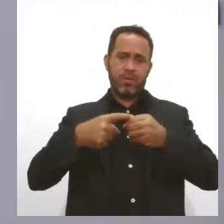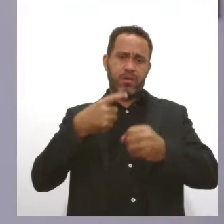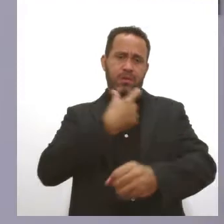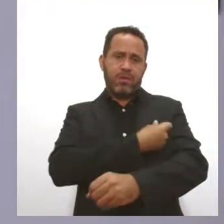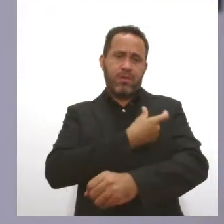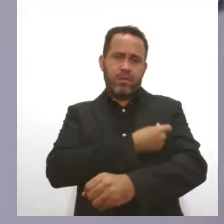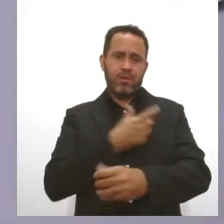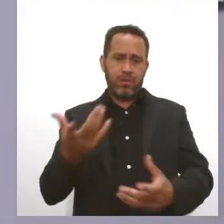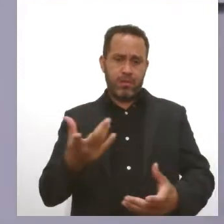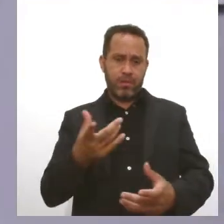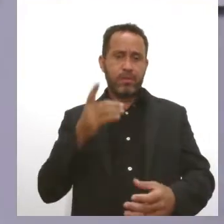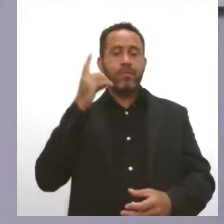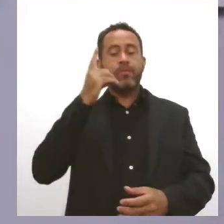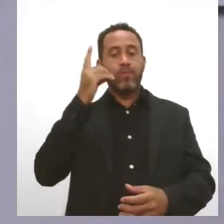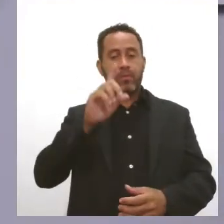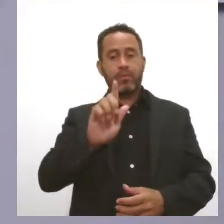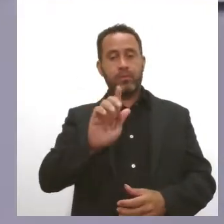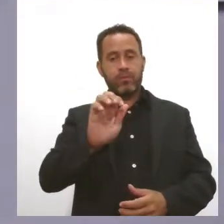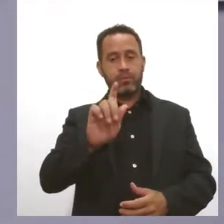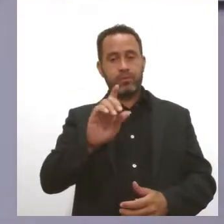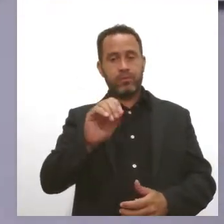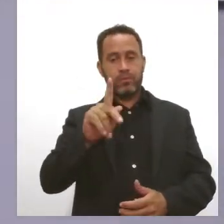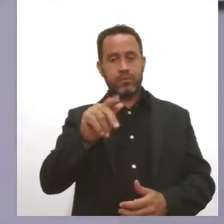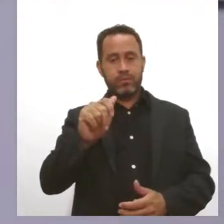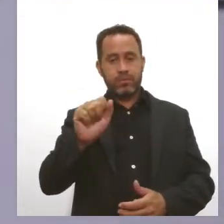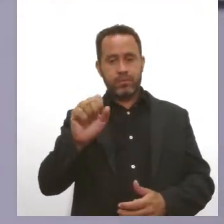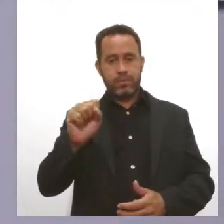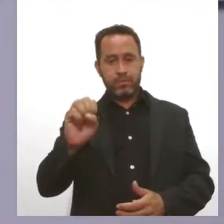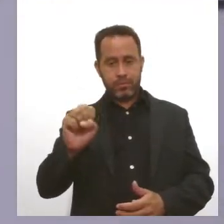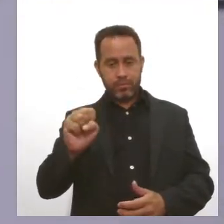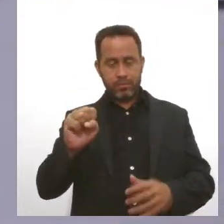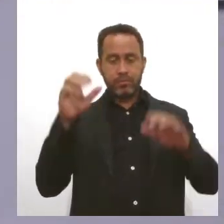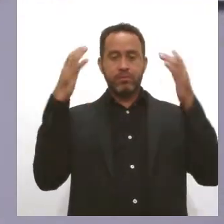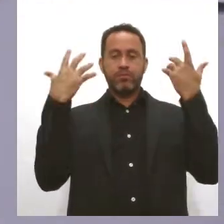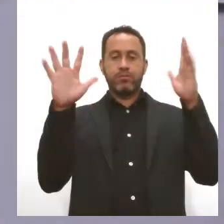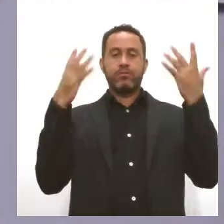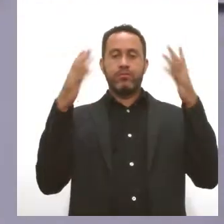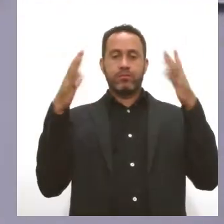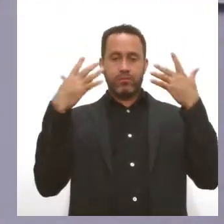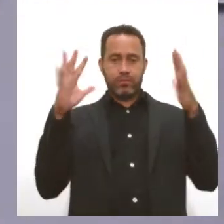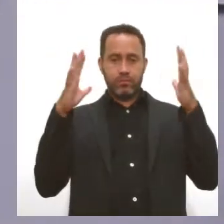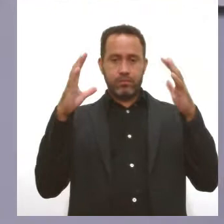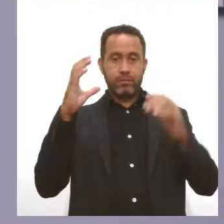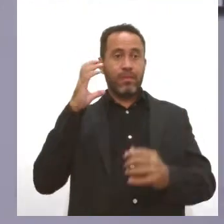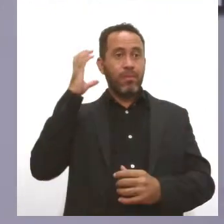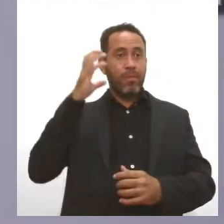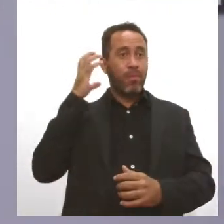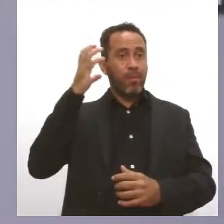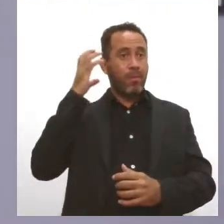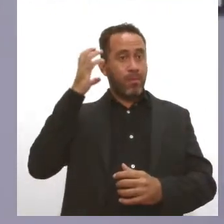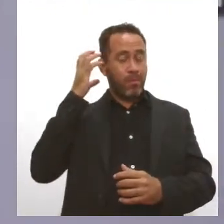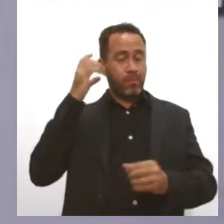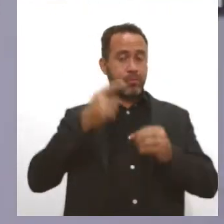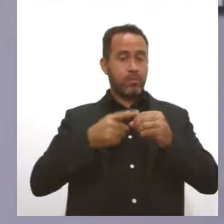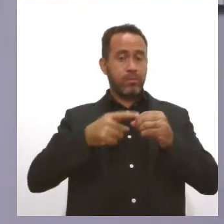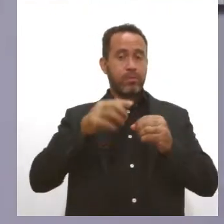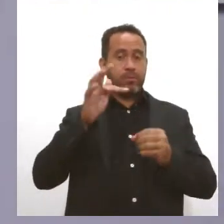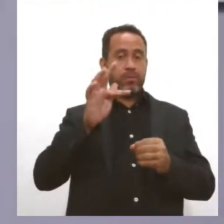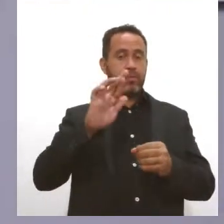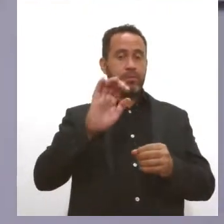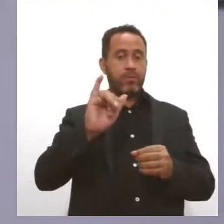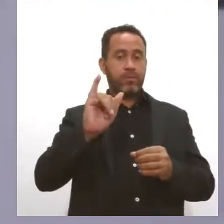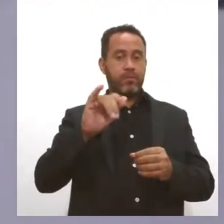Já o deputado Geórgio Passos usou a palavra para parabenizar a rádio educadora de Frei Paulo pelos seus 31